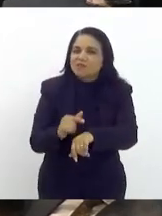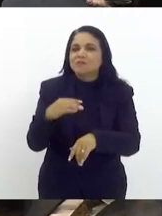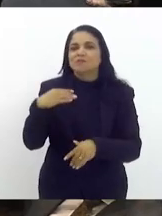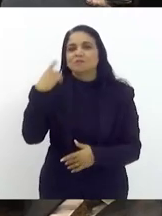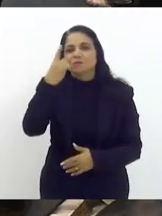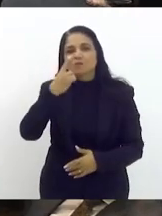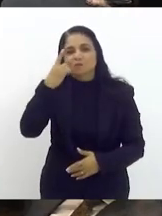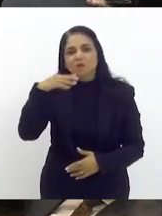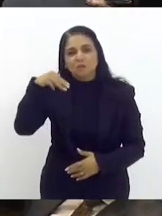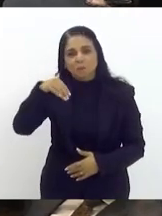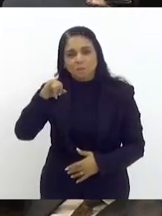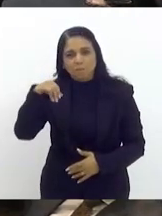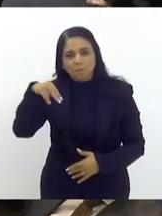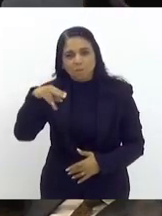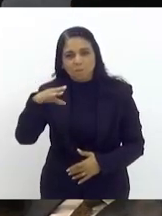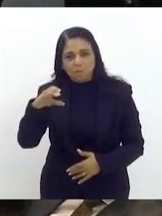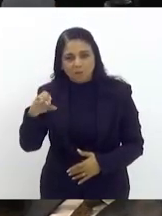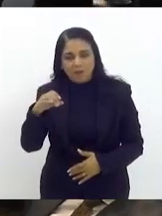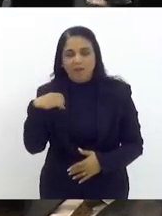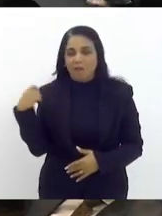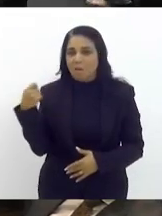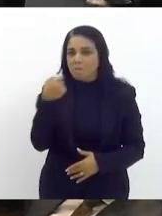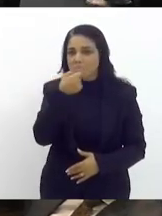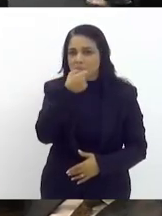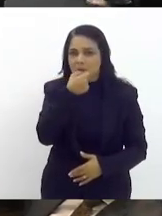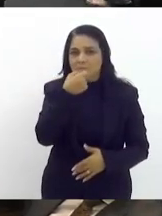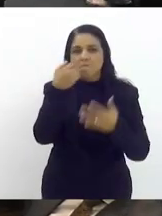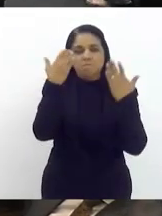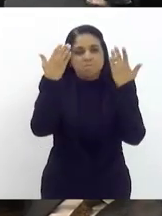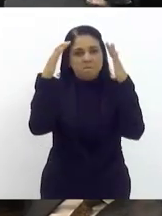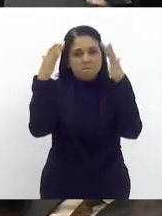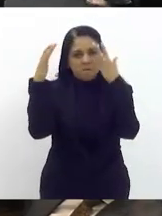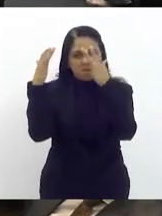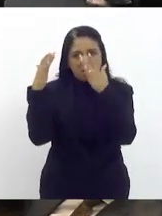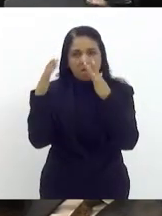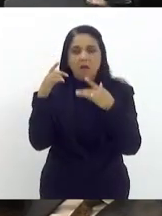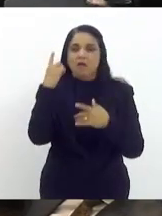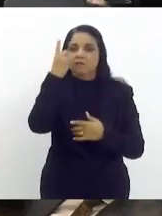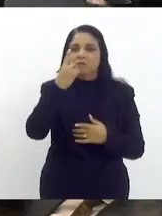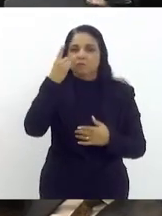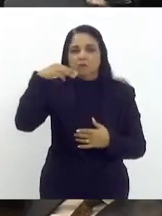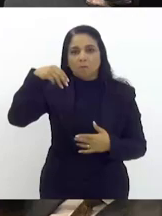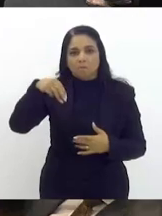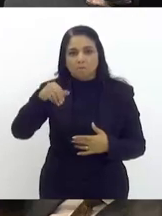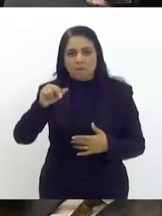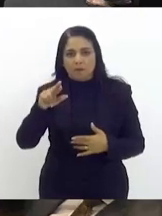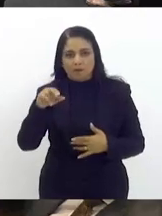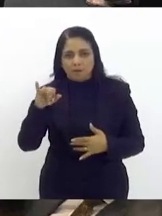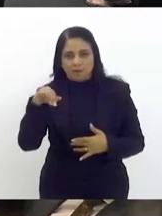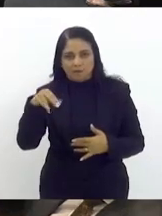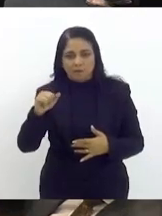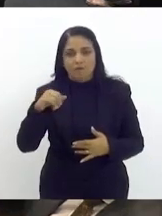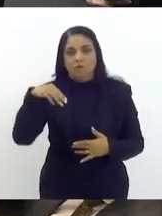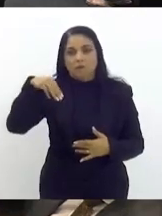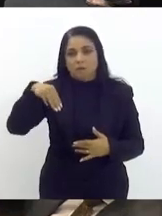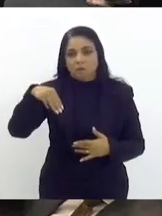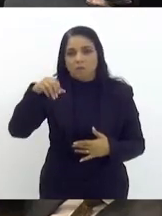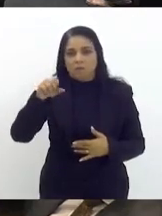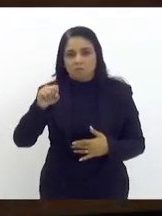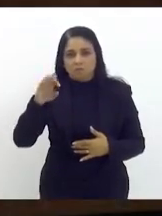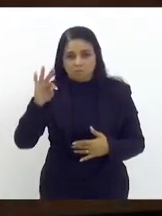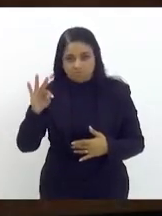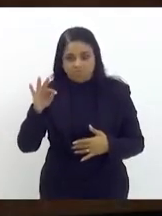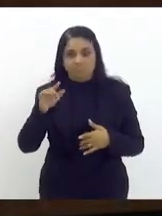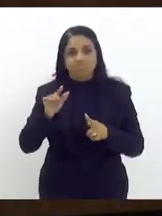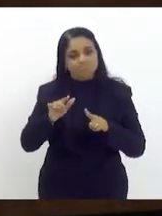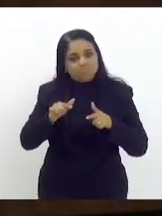eu ocupo o microfone exatamente para aplaudir mais uma vez a deputada Marina do MST por essa iniciativa